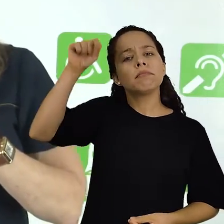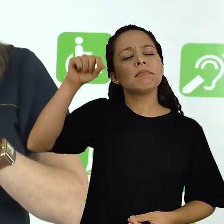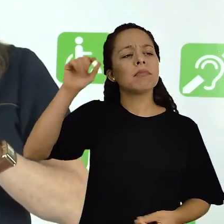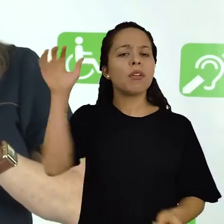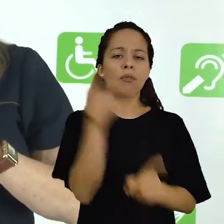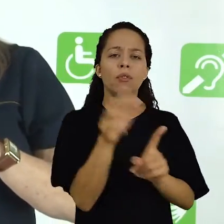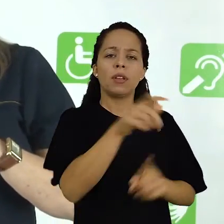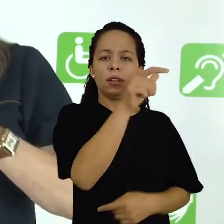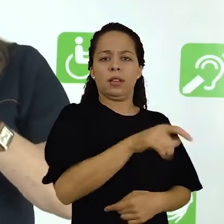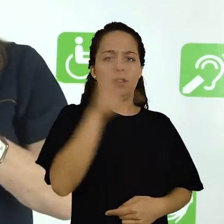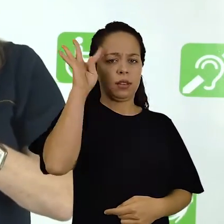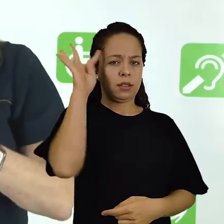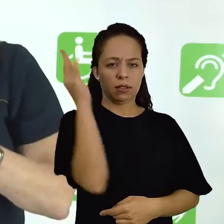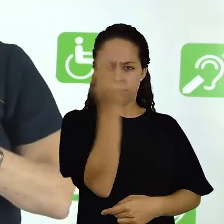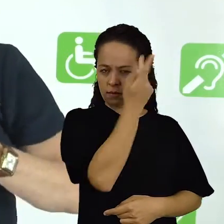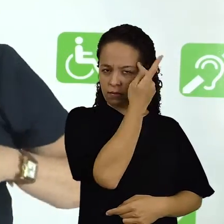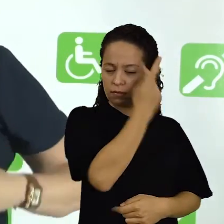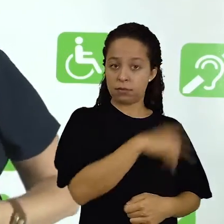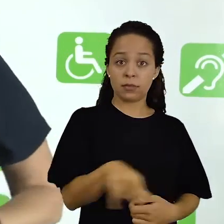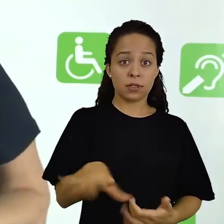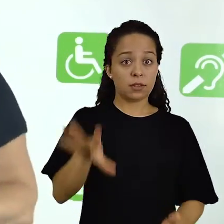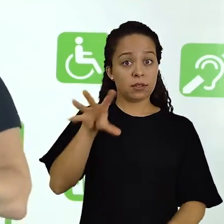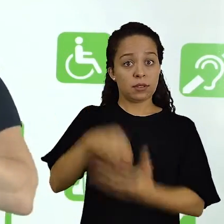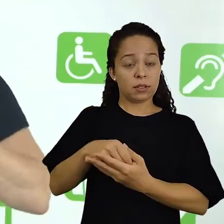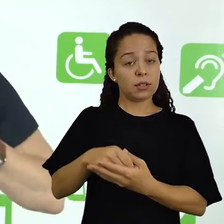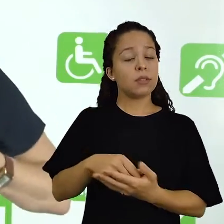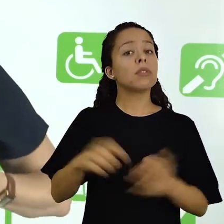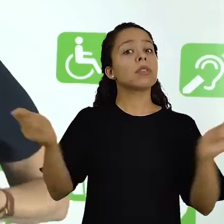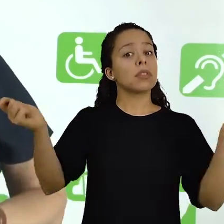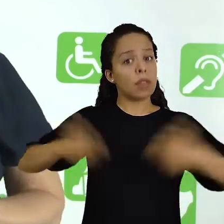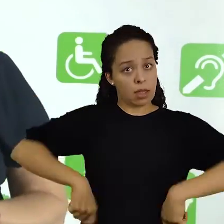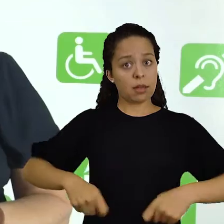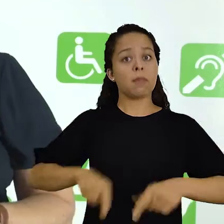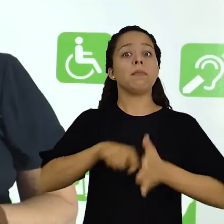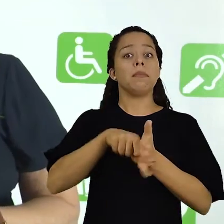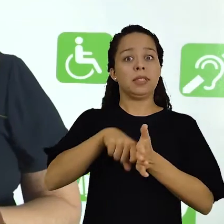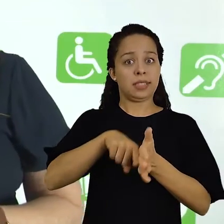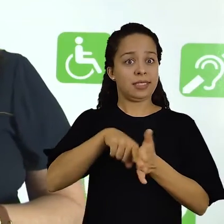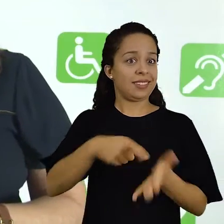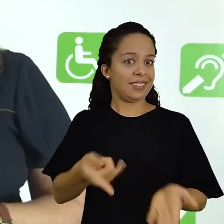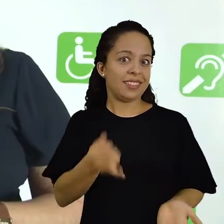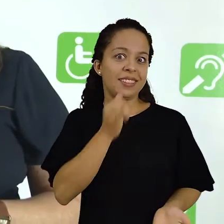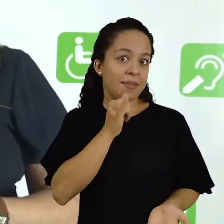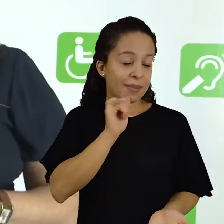são problemas que têm viabilidade de serem pesquisados.